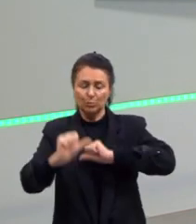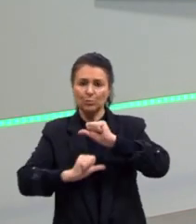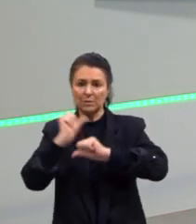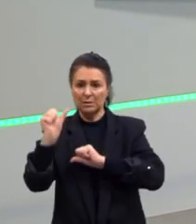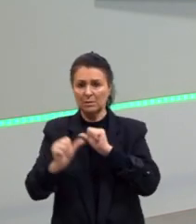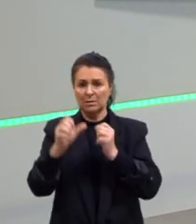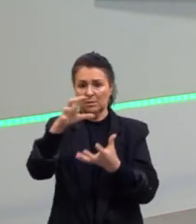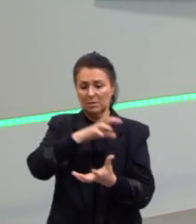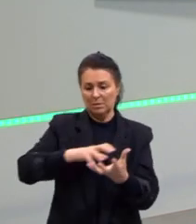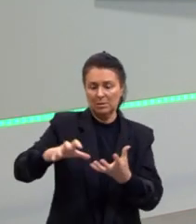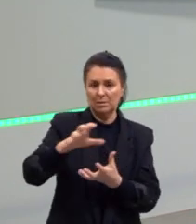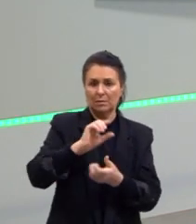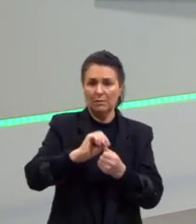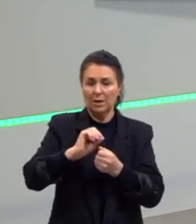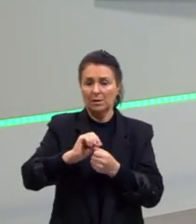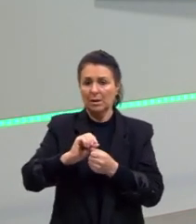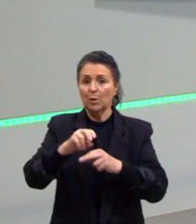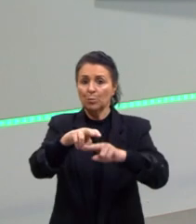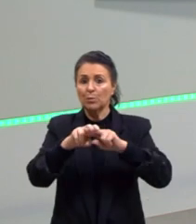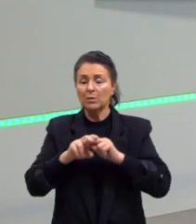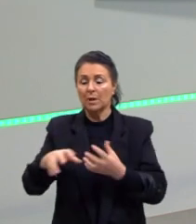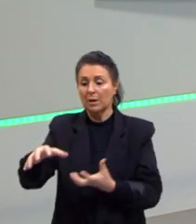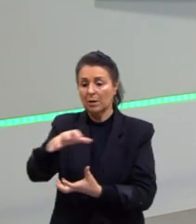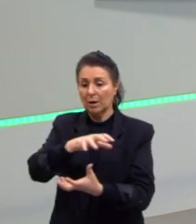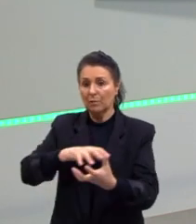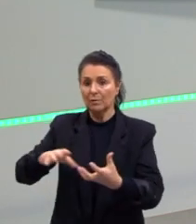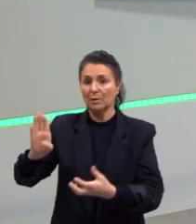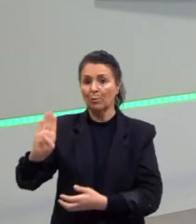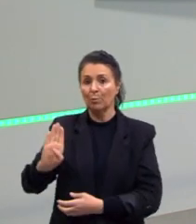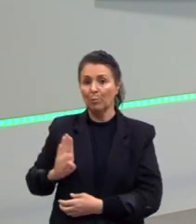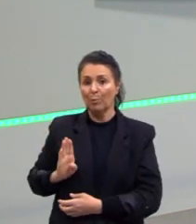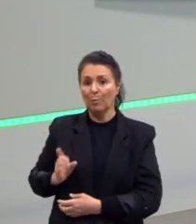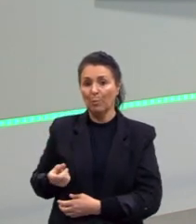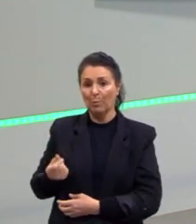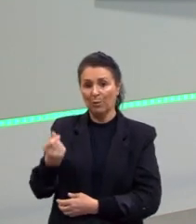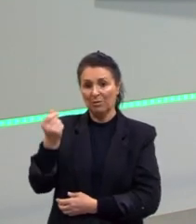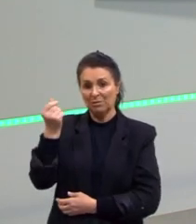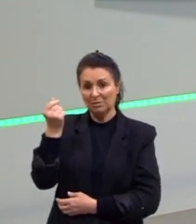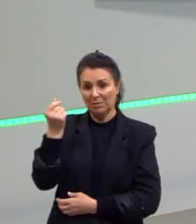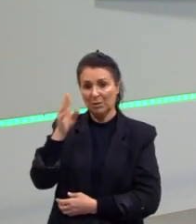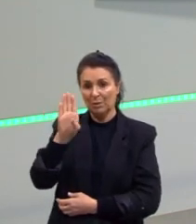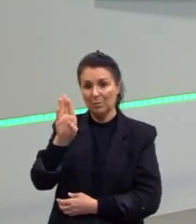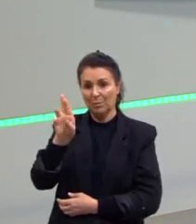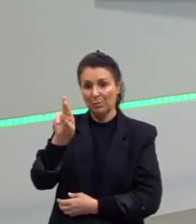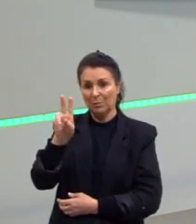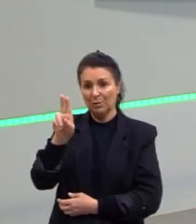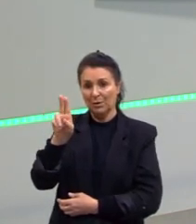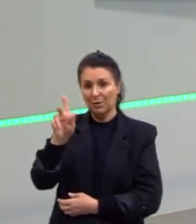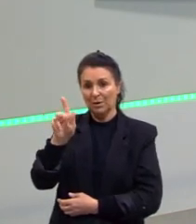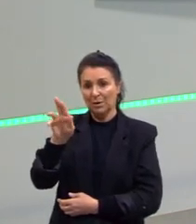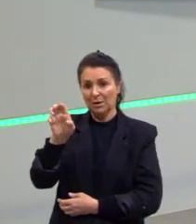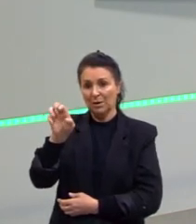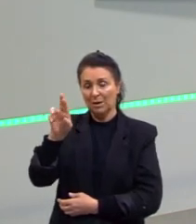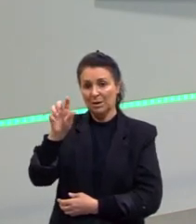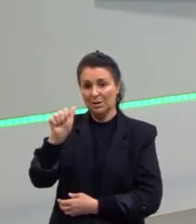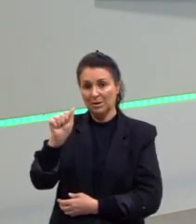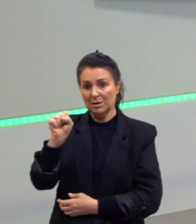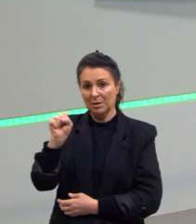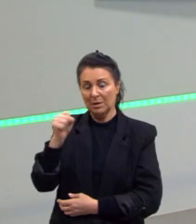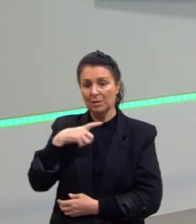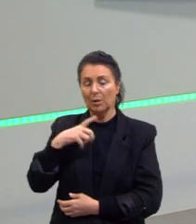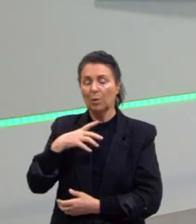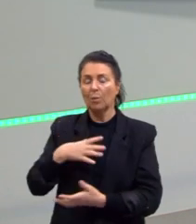ela faz. Ela é considerada uma revolução burguesa, uma revolução que instaura as condições para um capitalismo